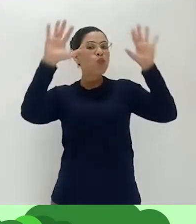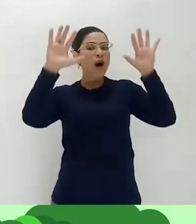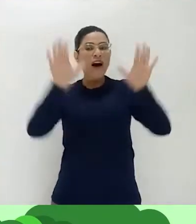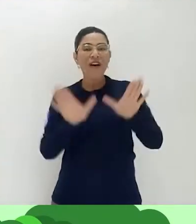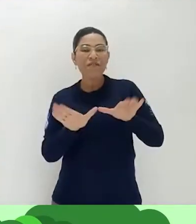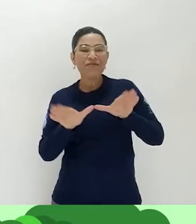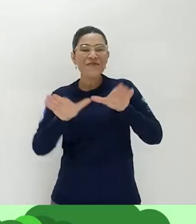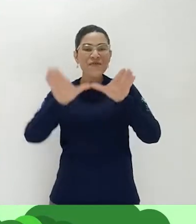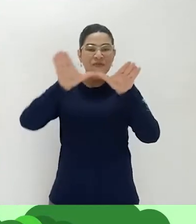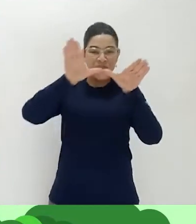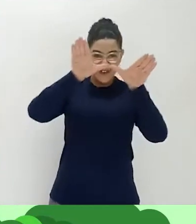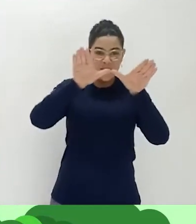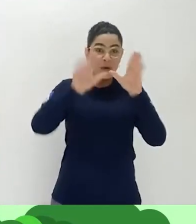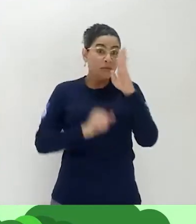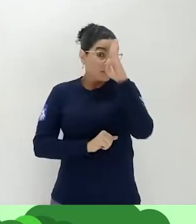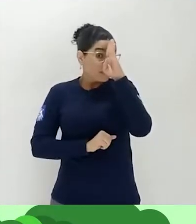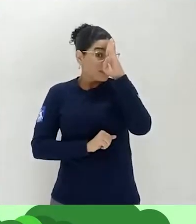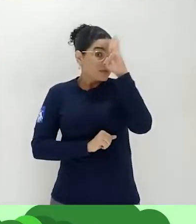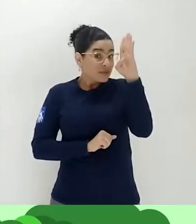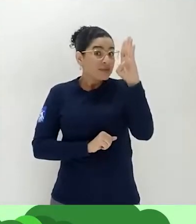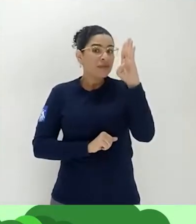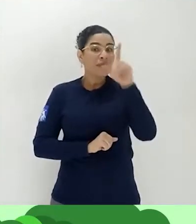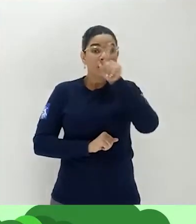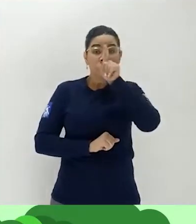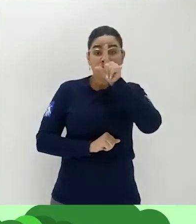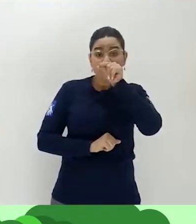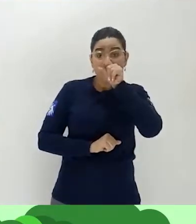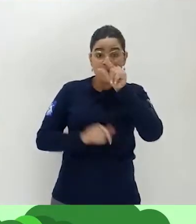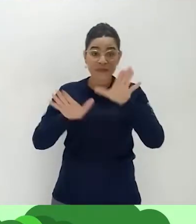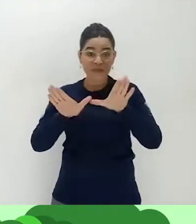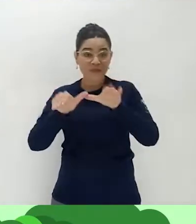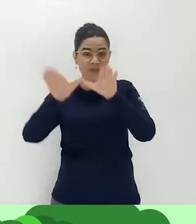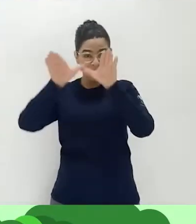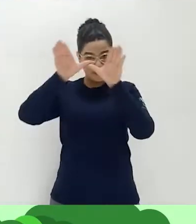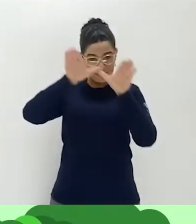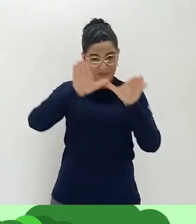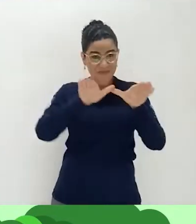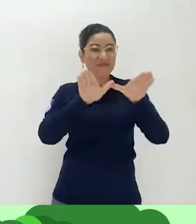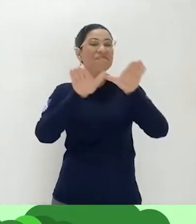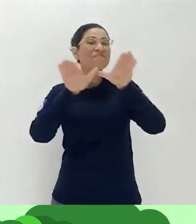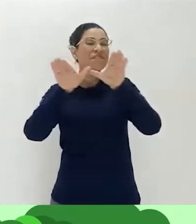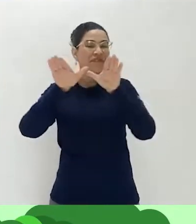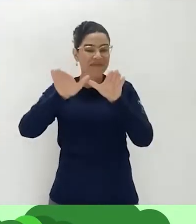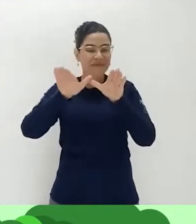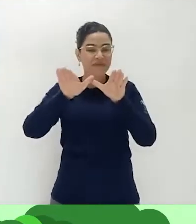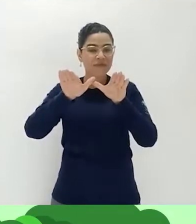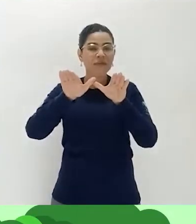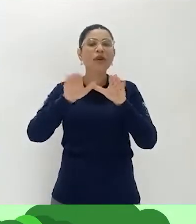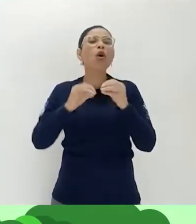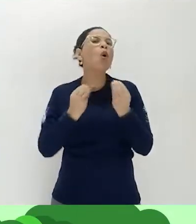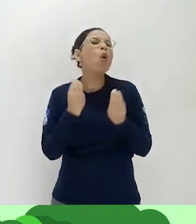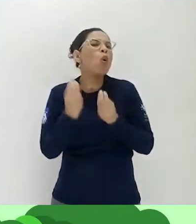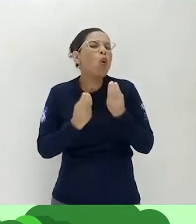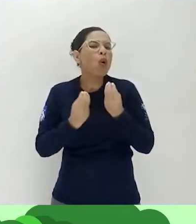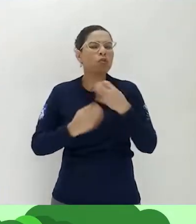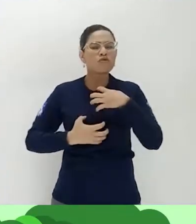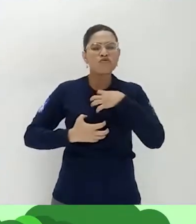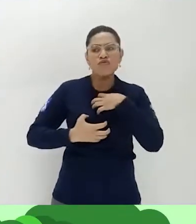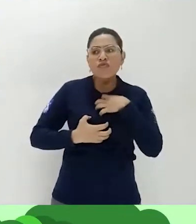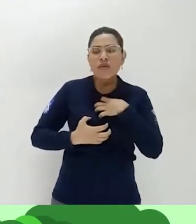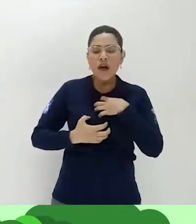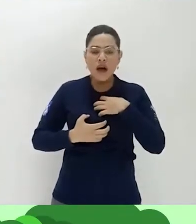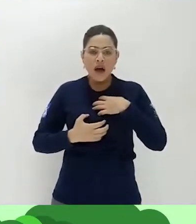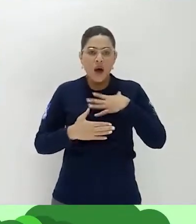voam. São principalmente pássaros ou insetos e se caracterizam pela presença